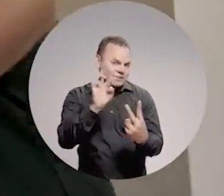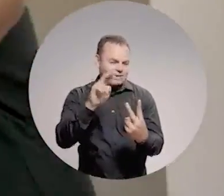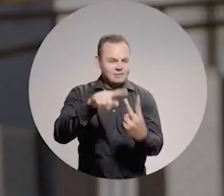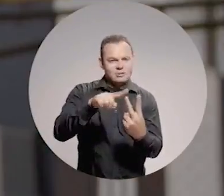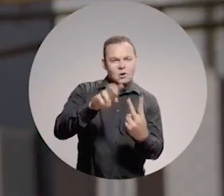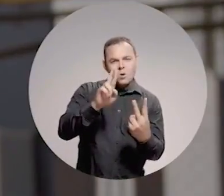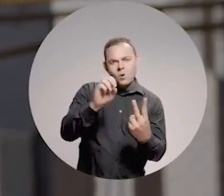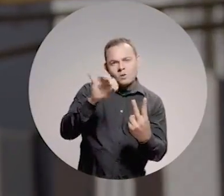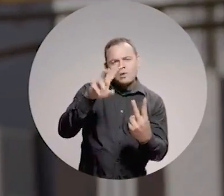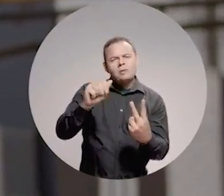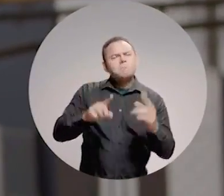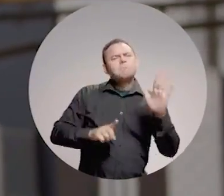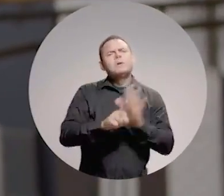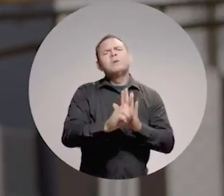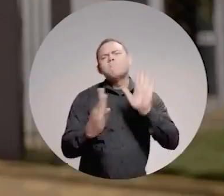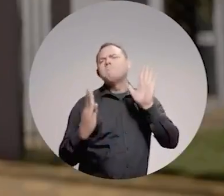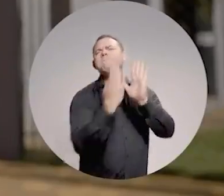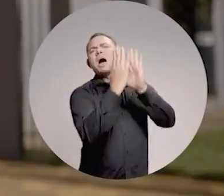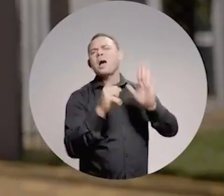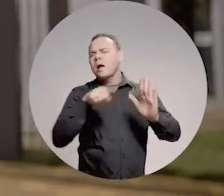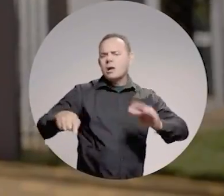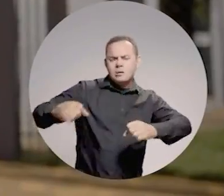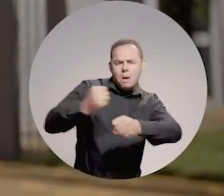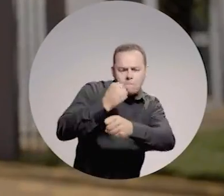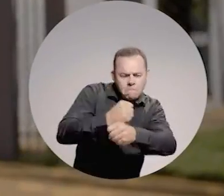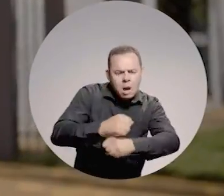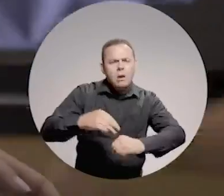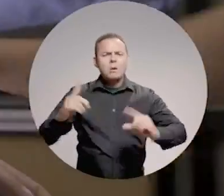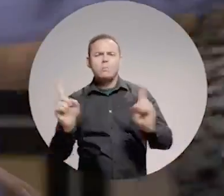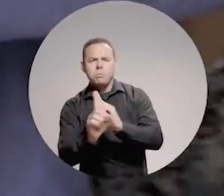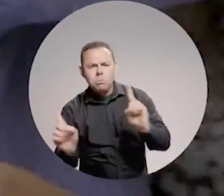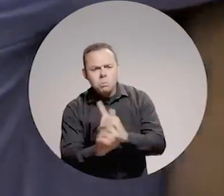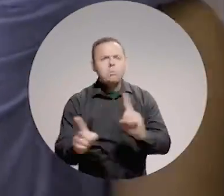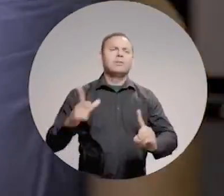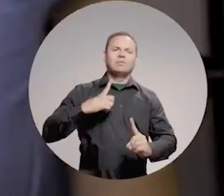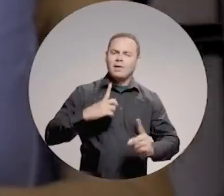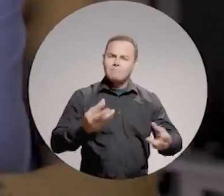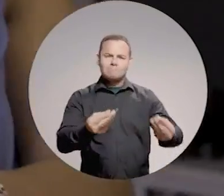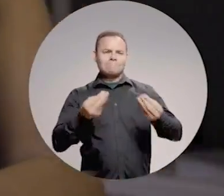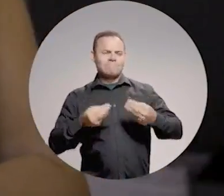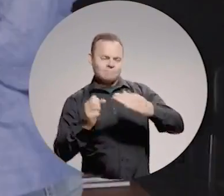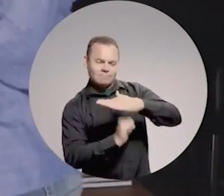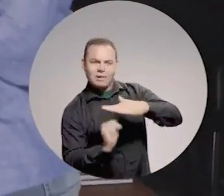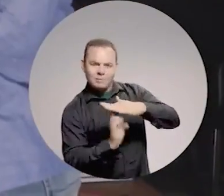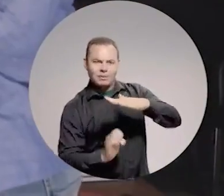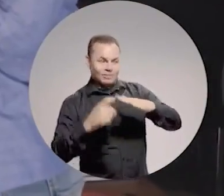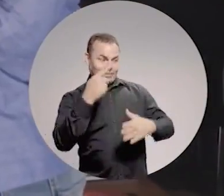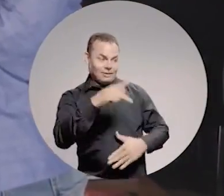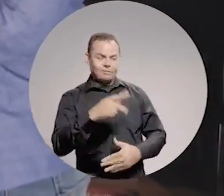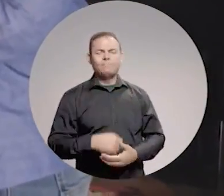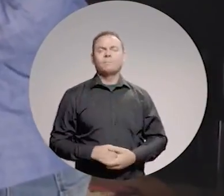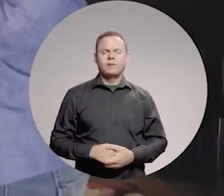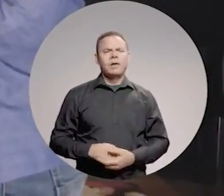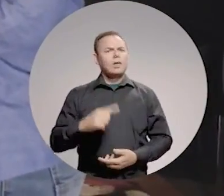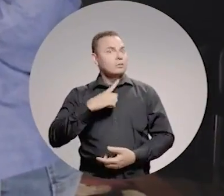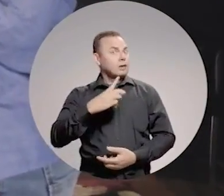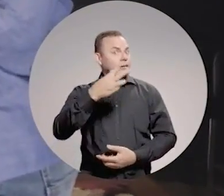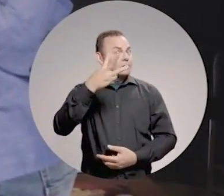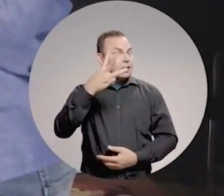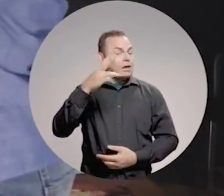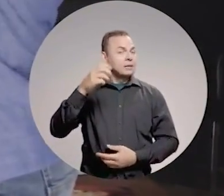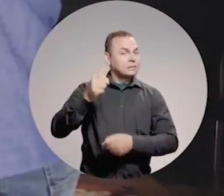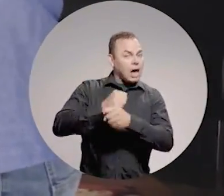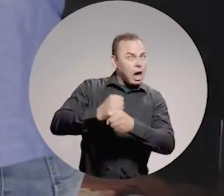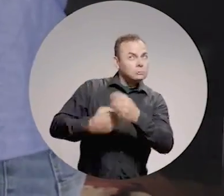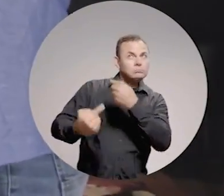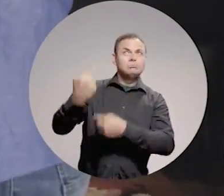saber qual é o impacto que essa grande obra de mobilidade trouxe pra indústria deles. Nós estamos aqui há três anos, prefeita,